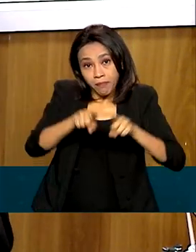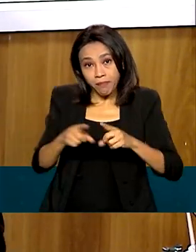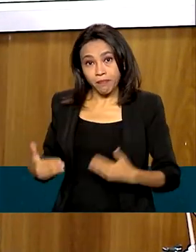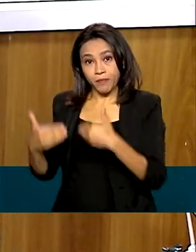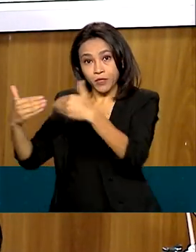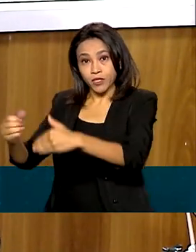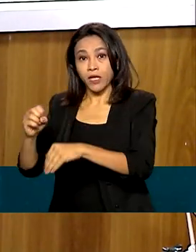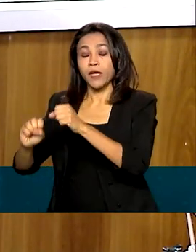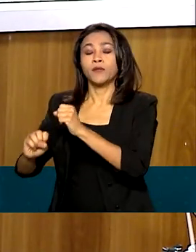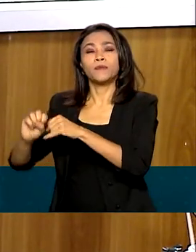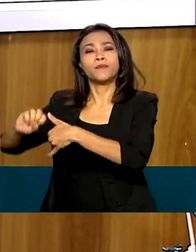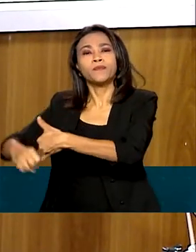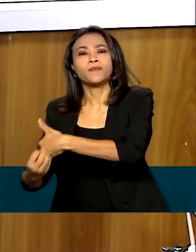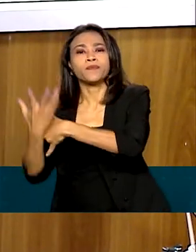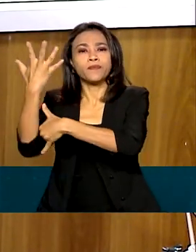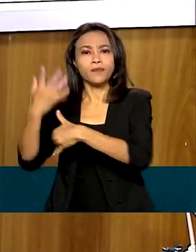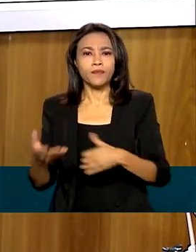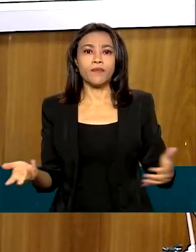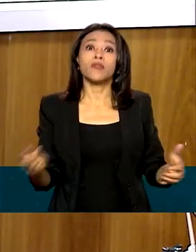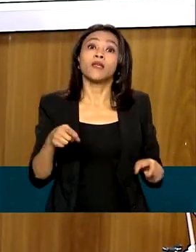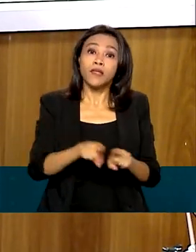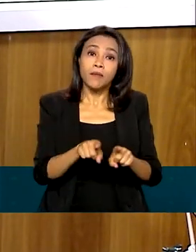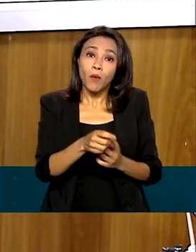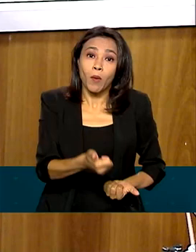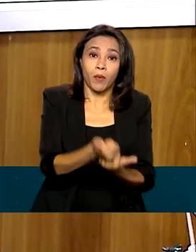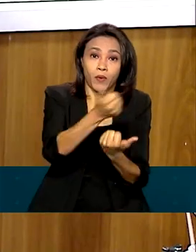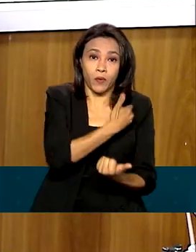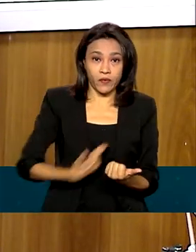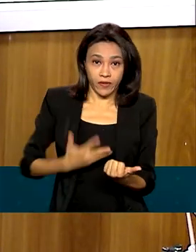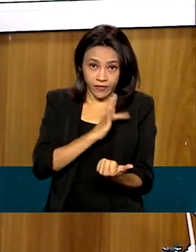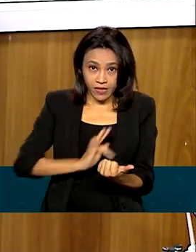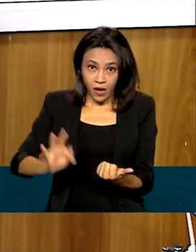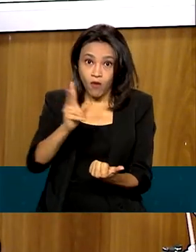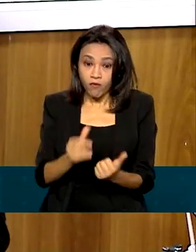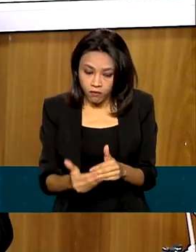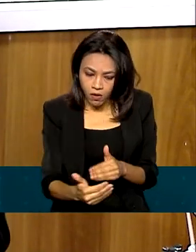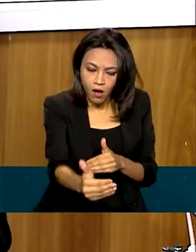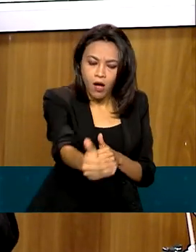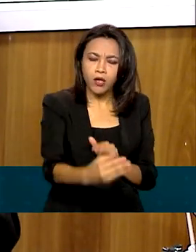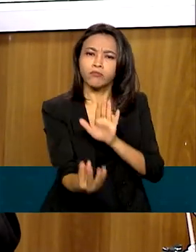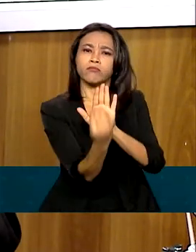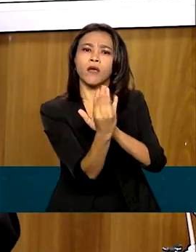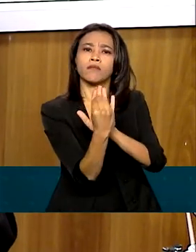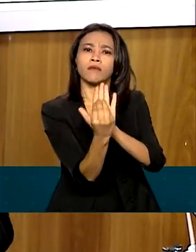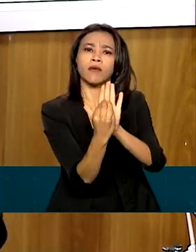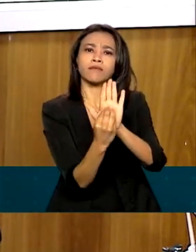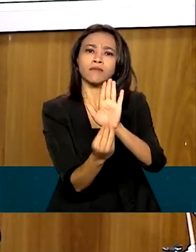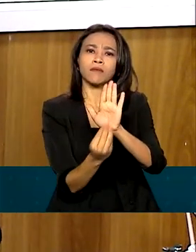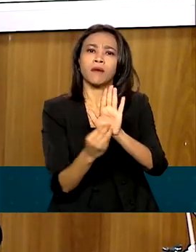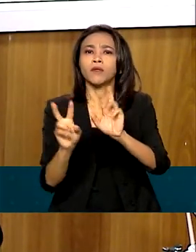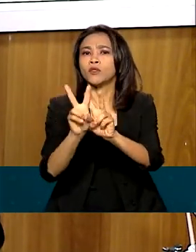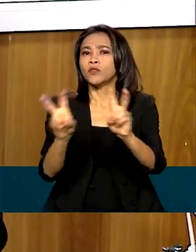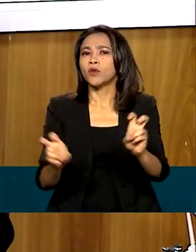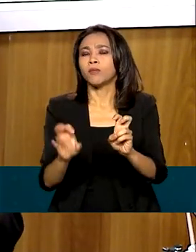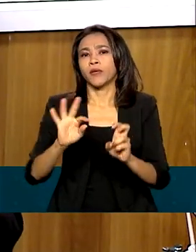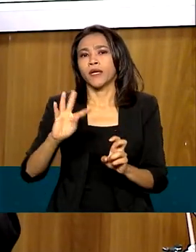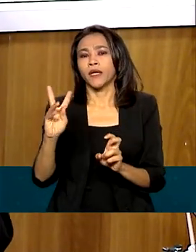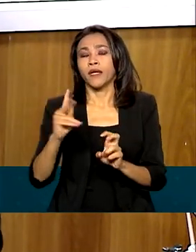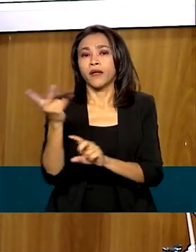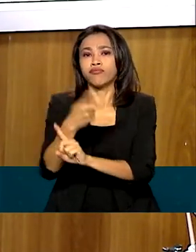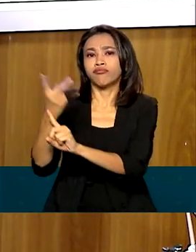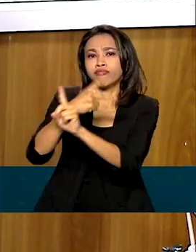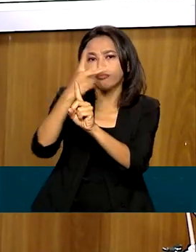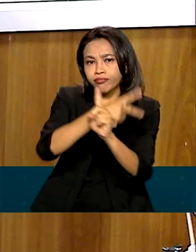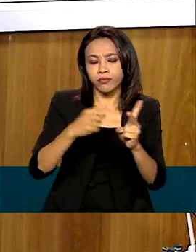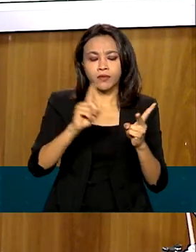com o governo federal, estará colocando aí os normativos legais para eólicas offshore e